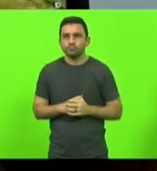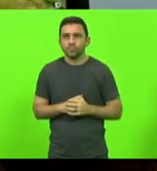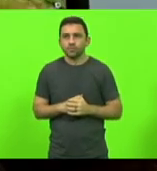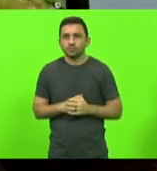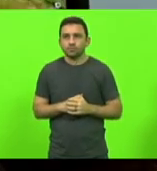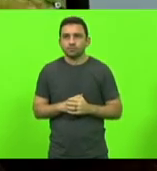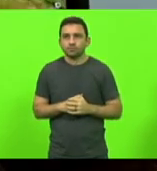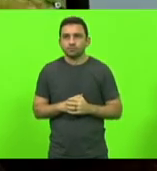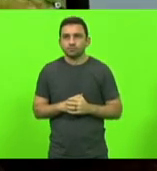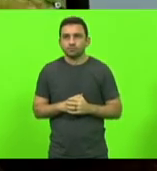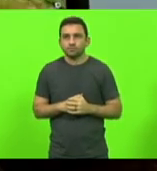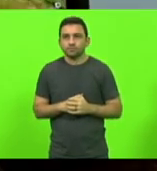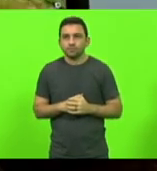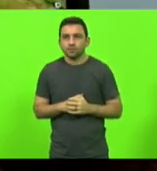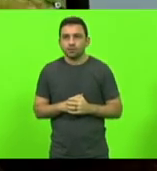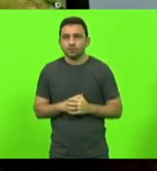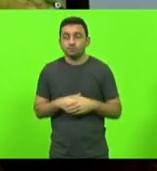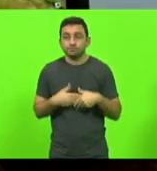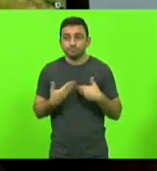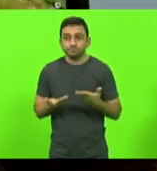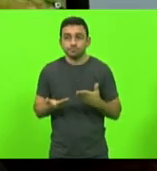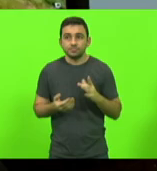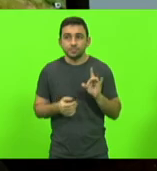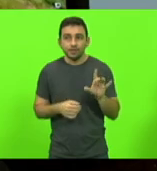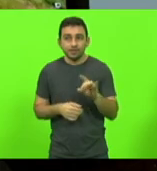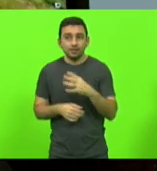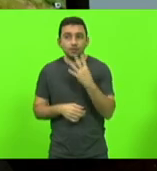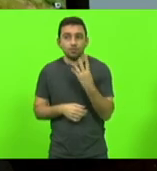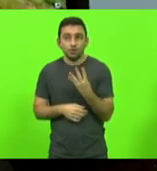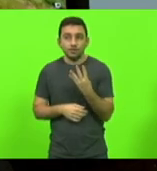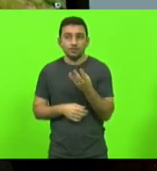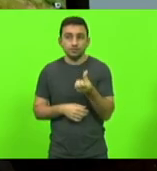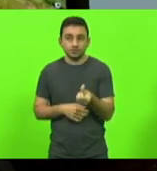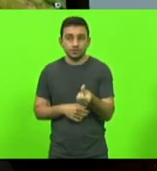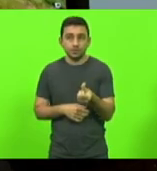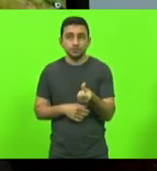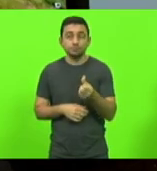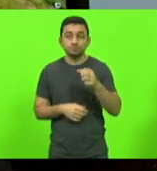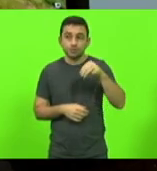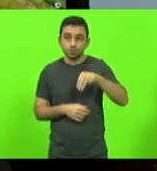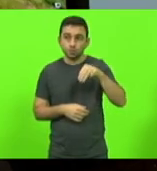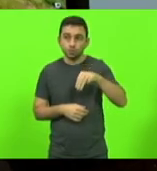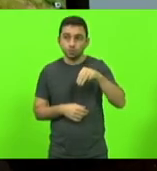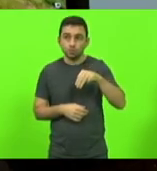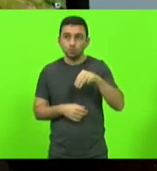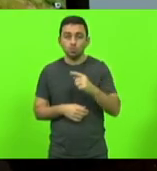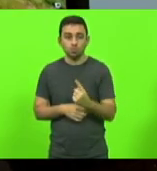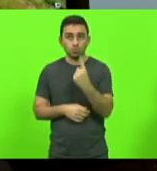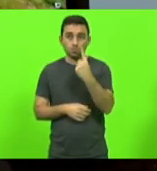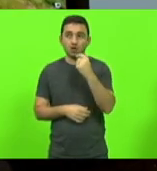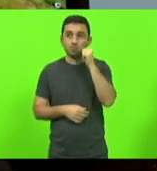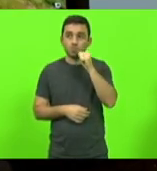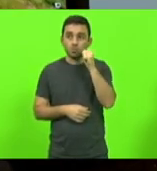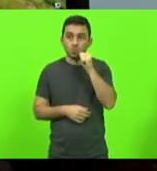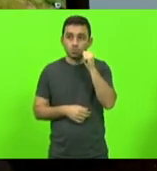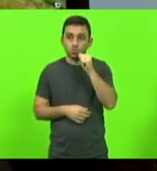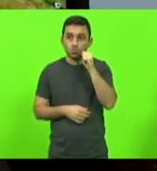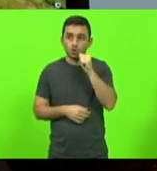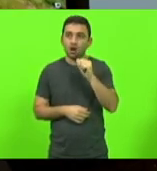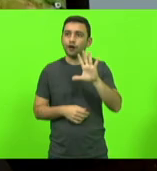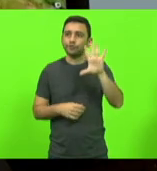E, a cada 46 minutos, uma mulher era